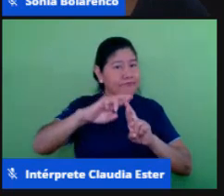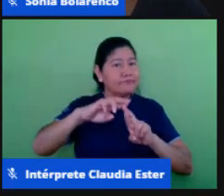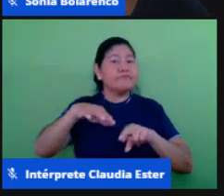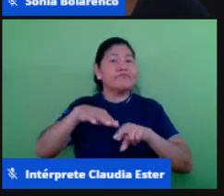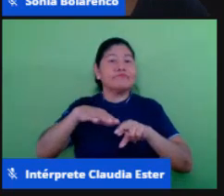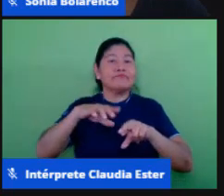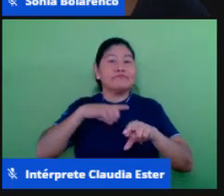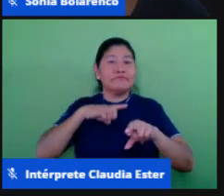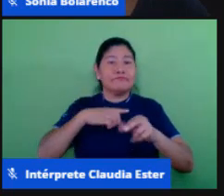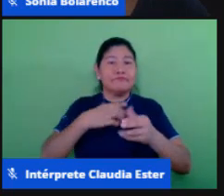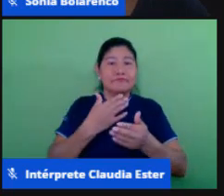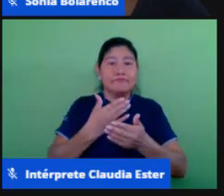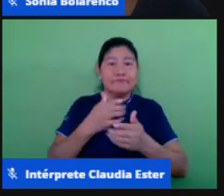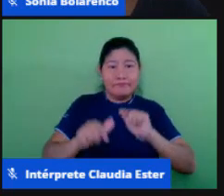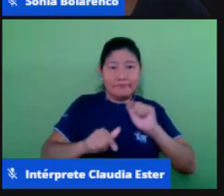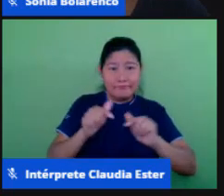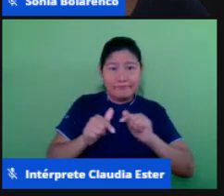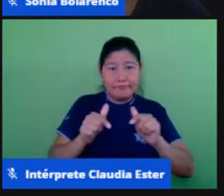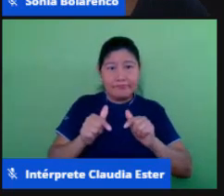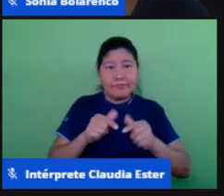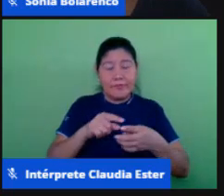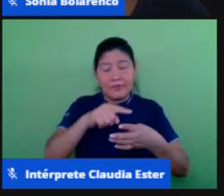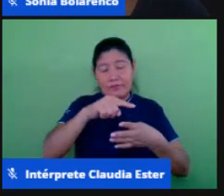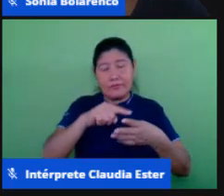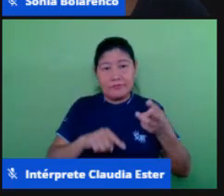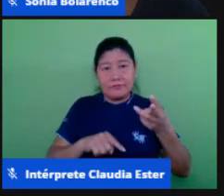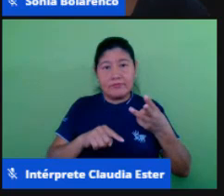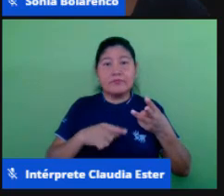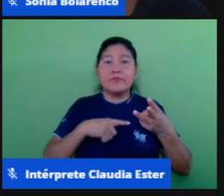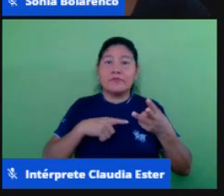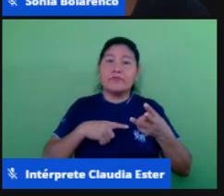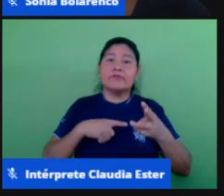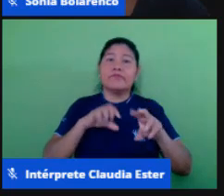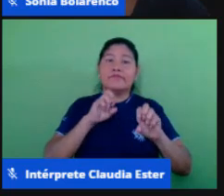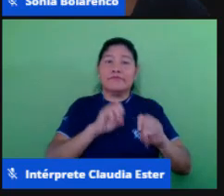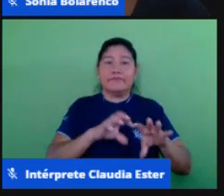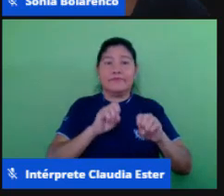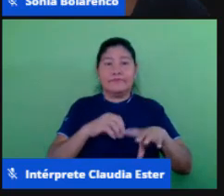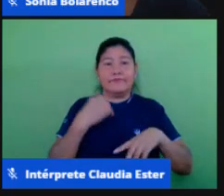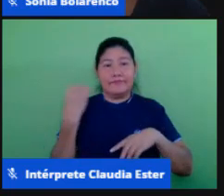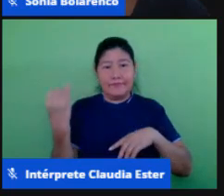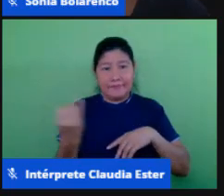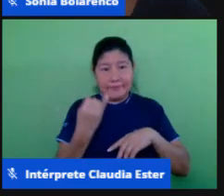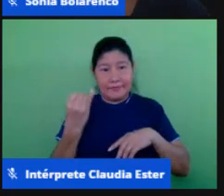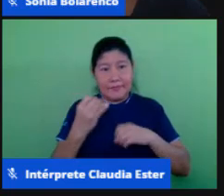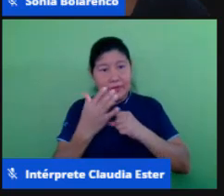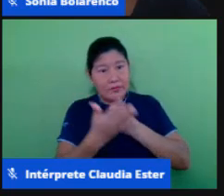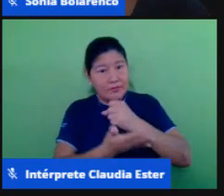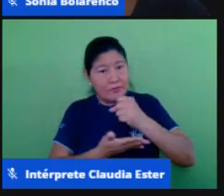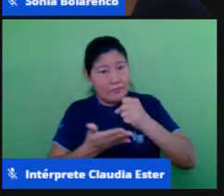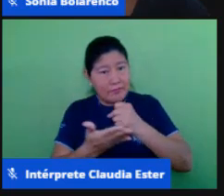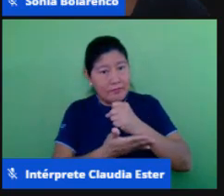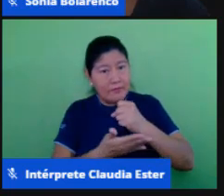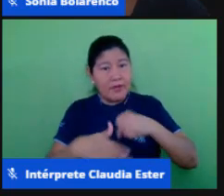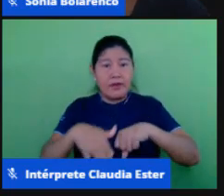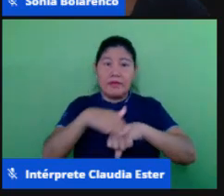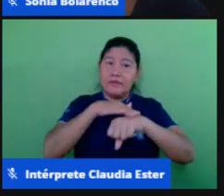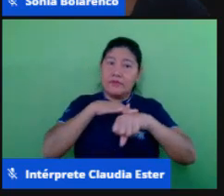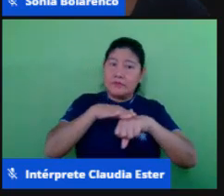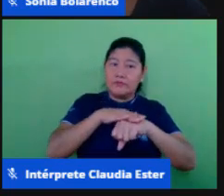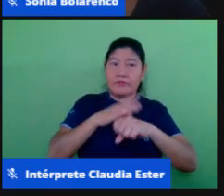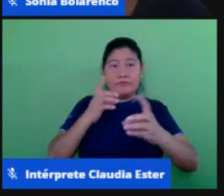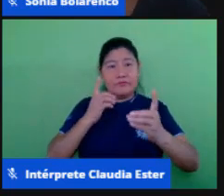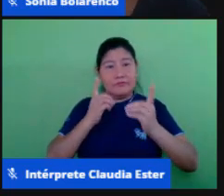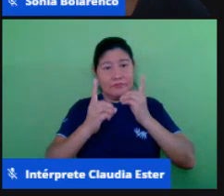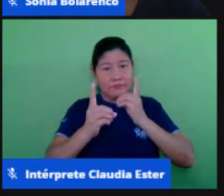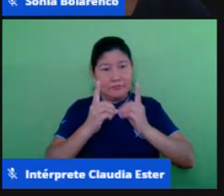de ciências tem uma live própria, está certo? Então, a nossa base de discussão, o nosso diálogo profícuo